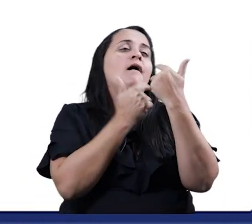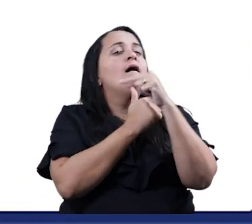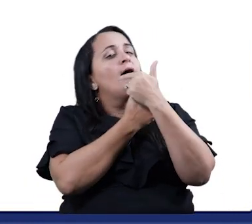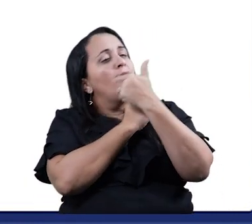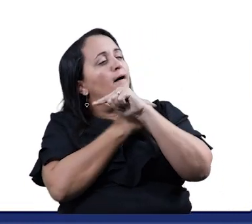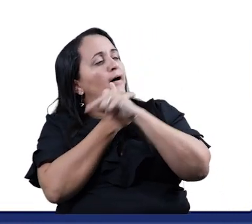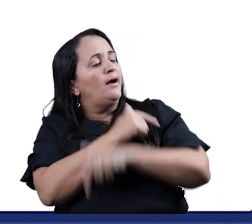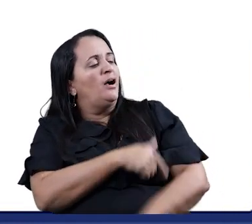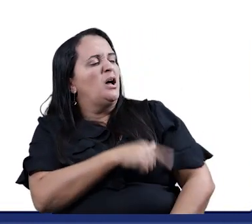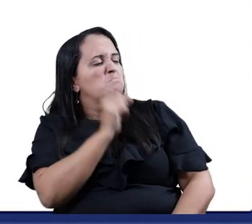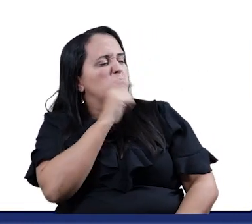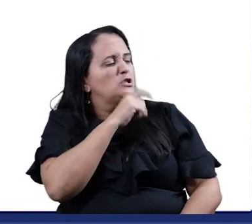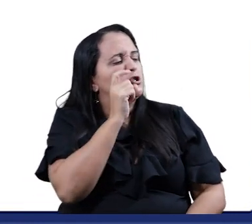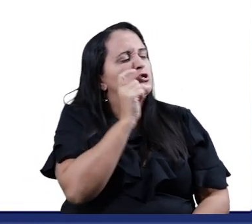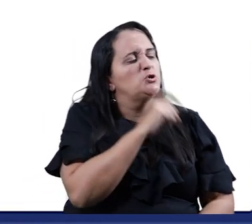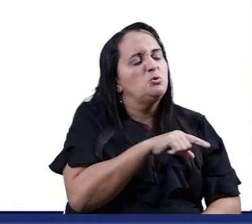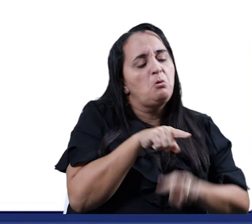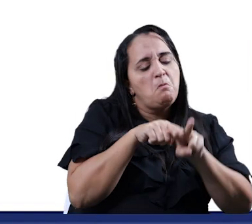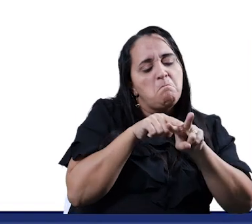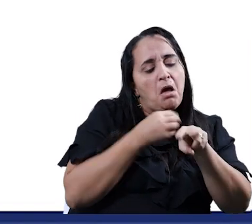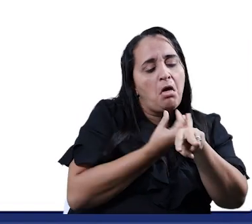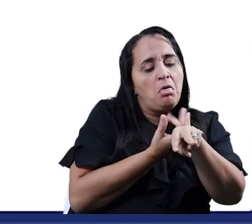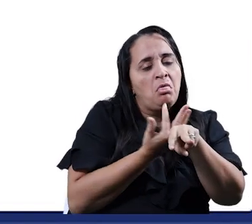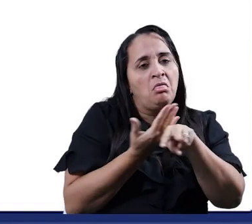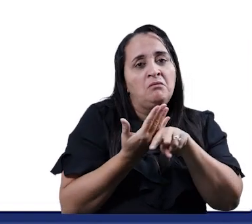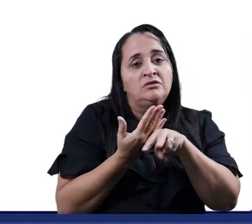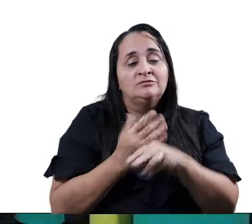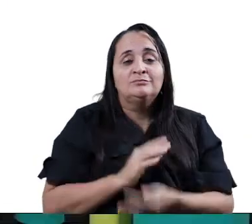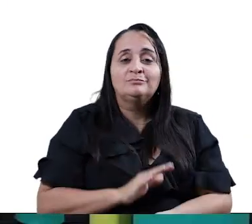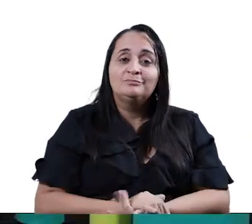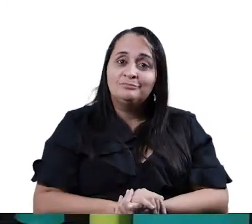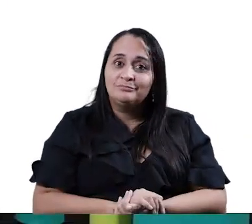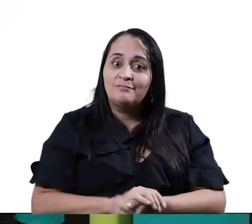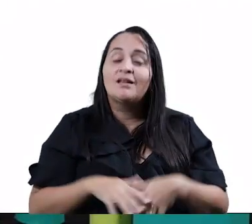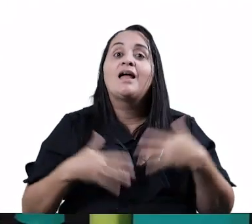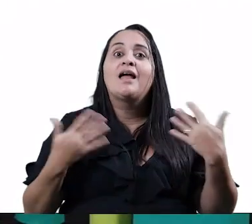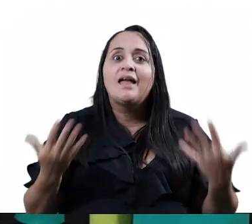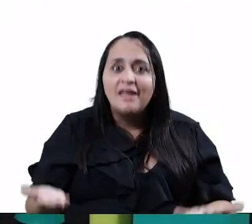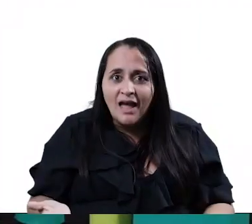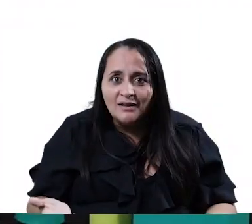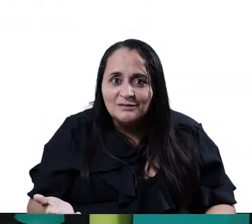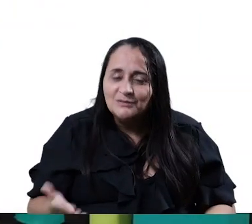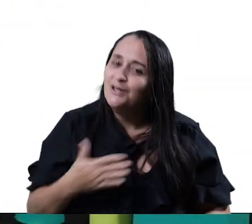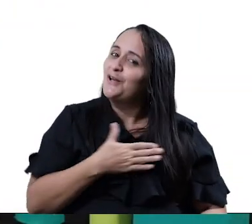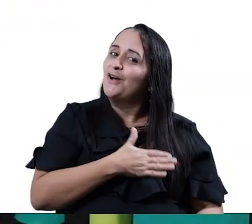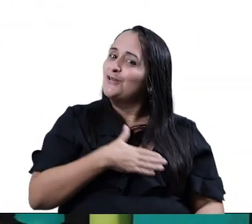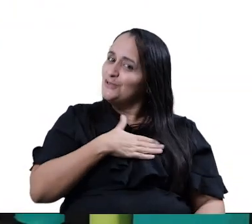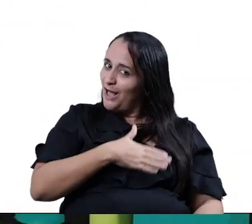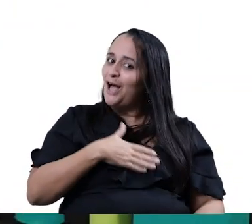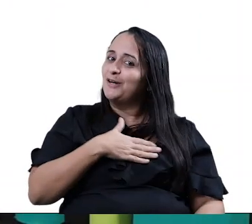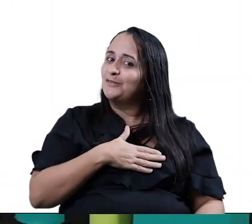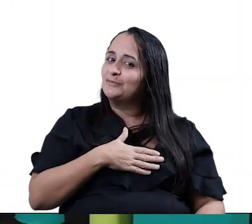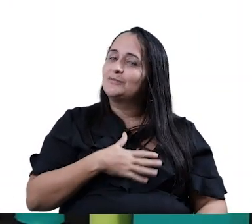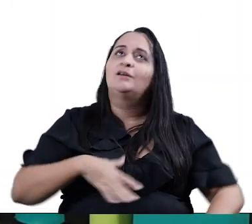tem é pé peludo E aí? Gostaram?